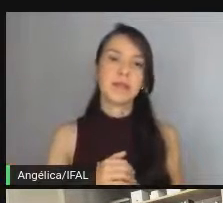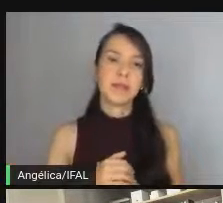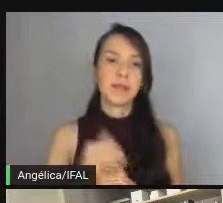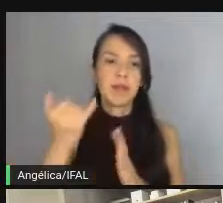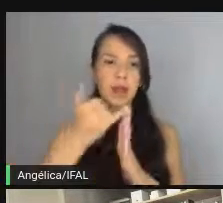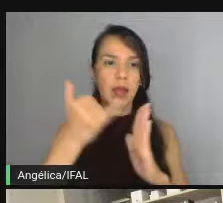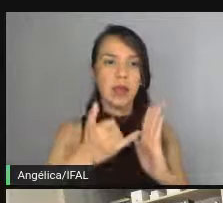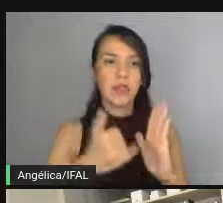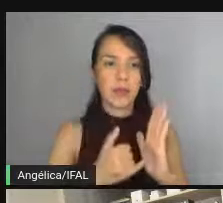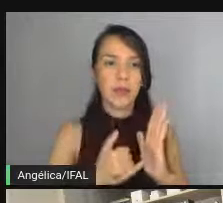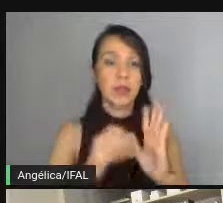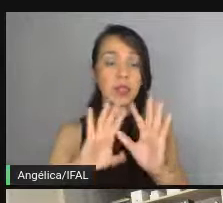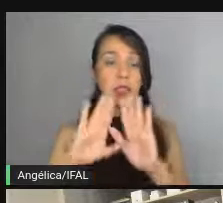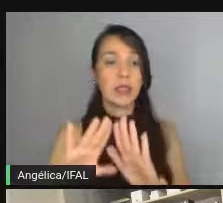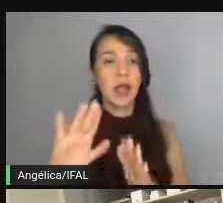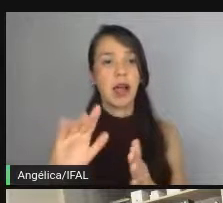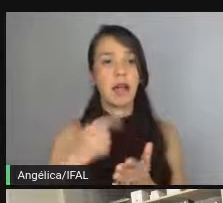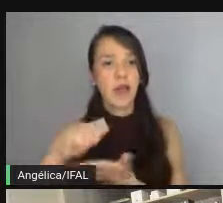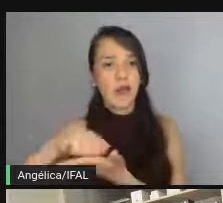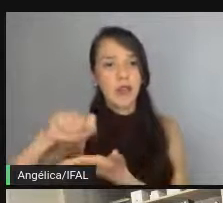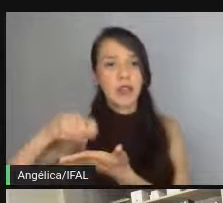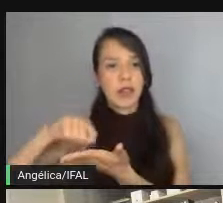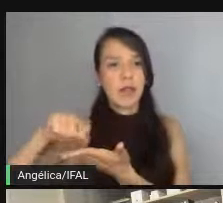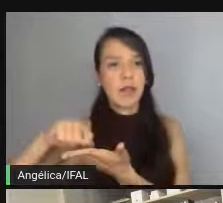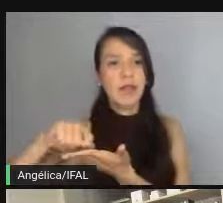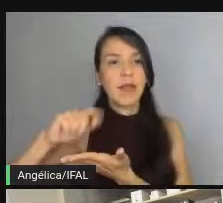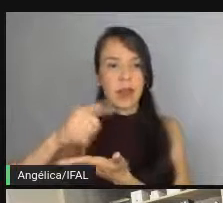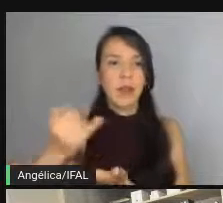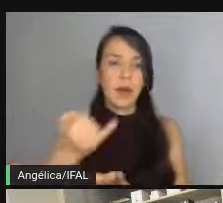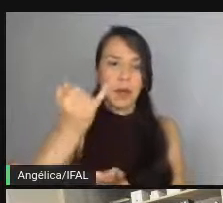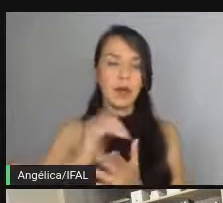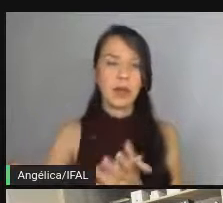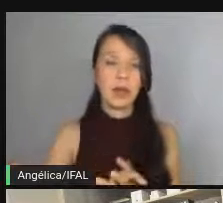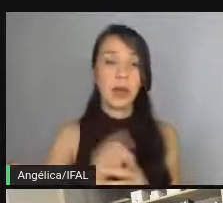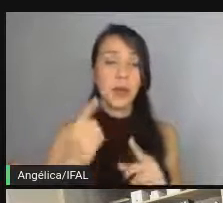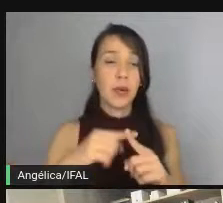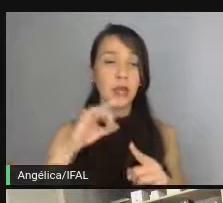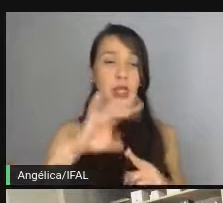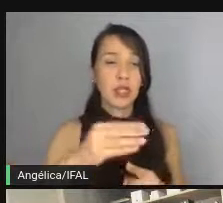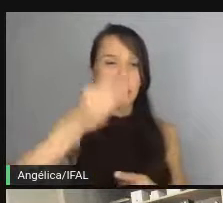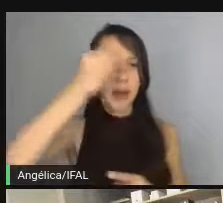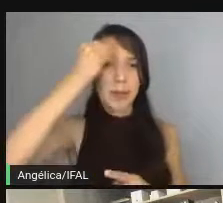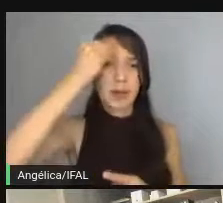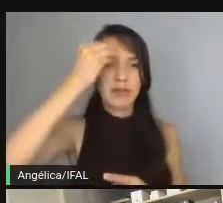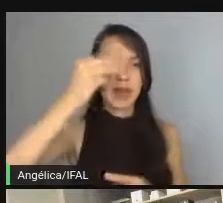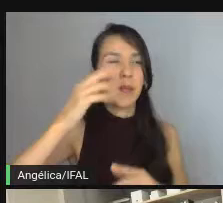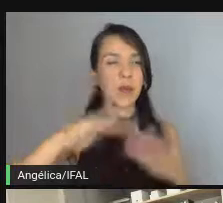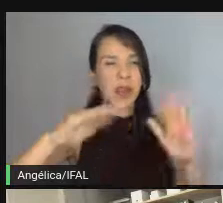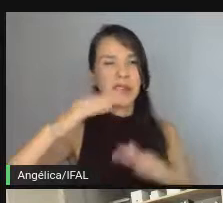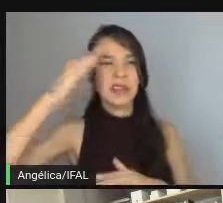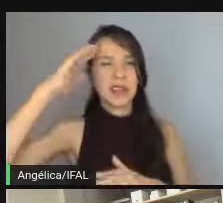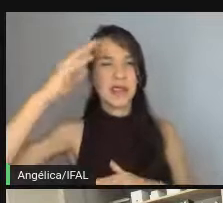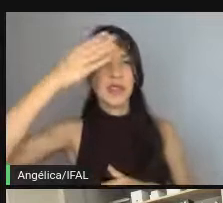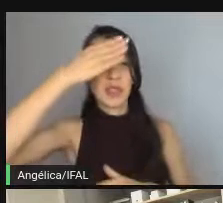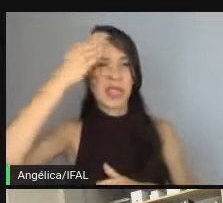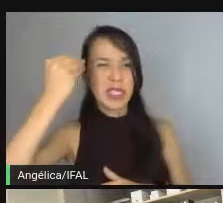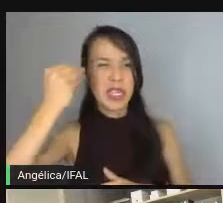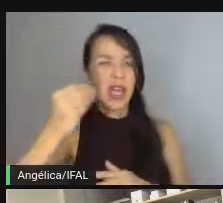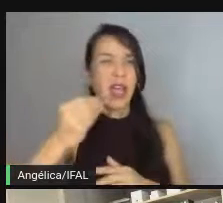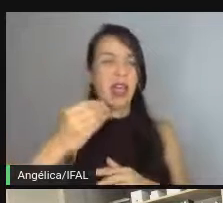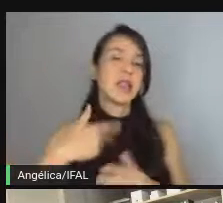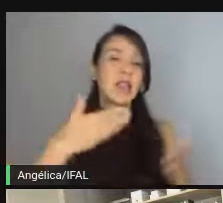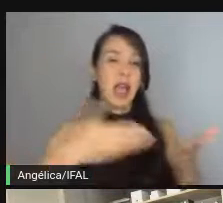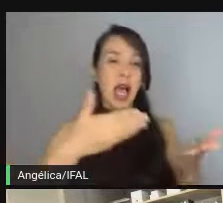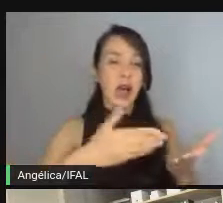informações. Um texto, algo, escreva, escreva, isso é importante, porque sua mente sempre prega peças, acaba lembrando agora,